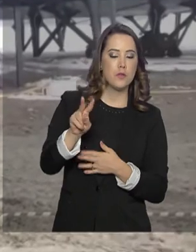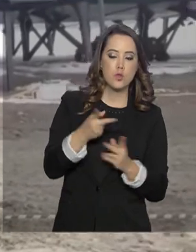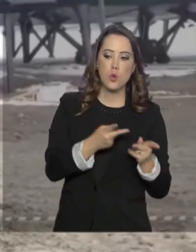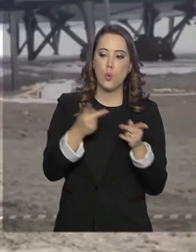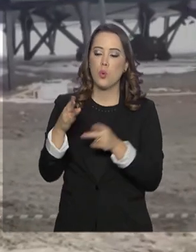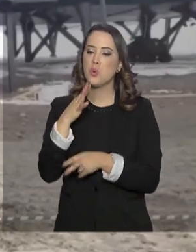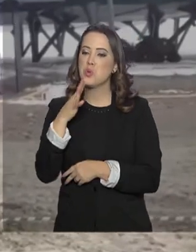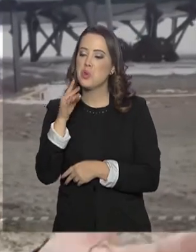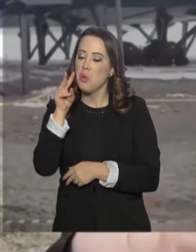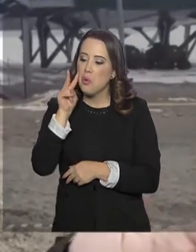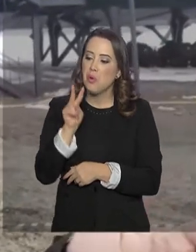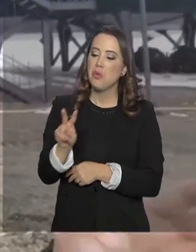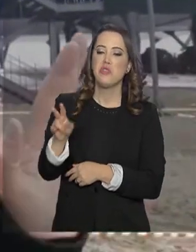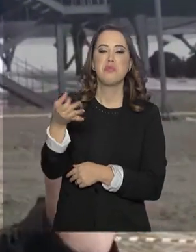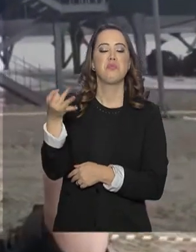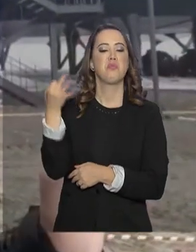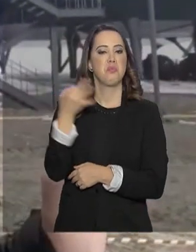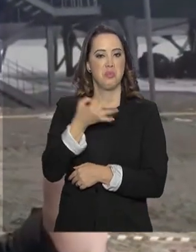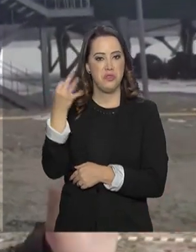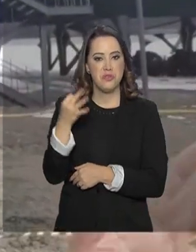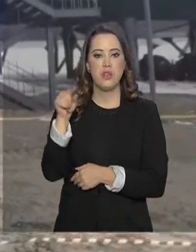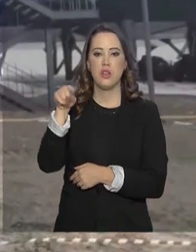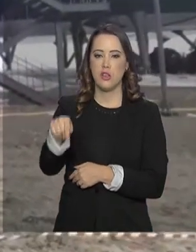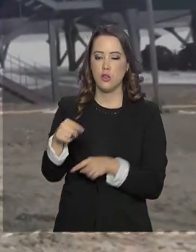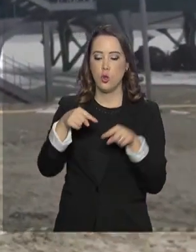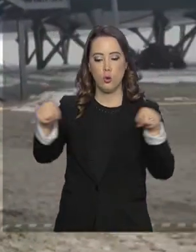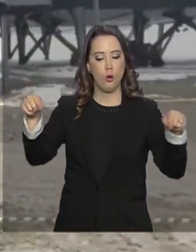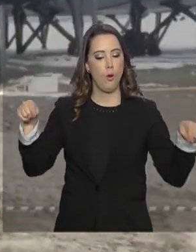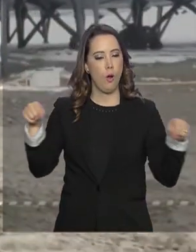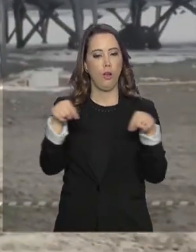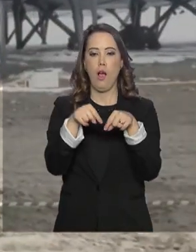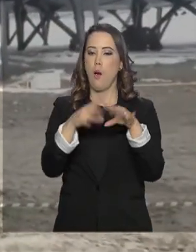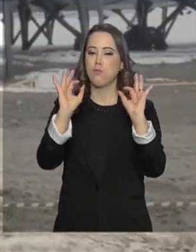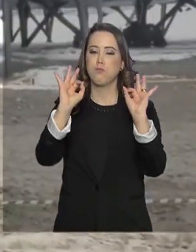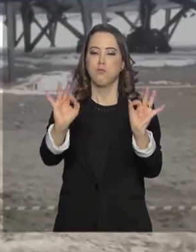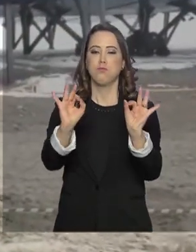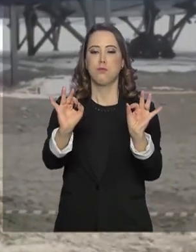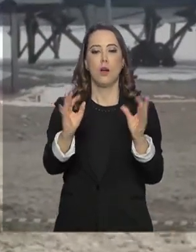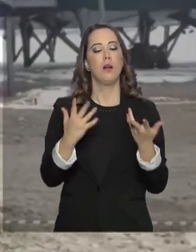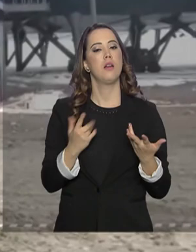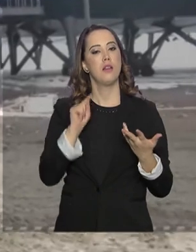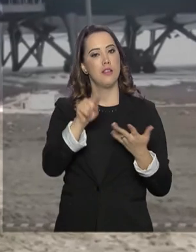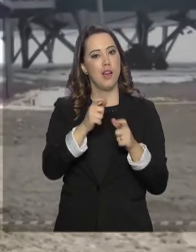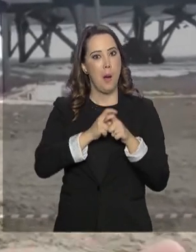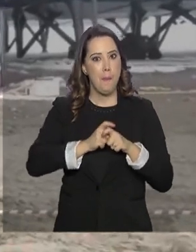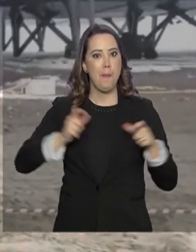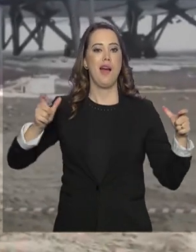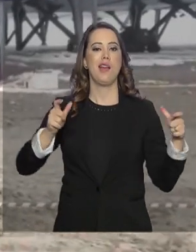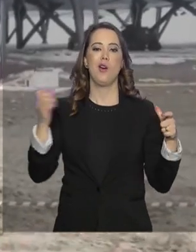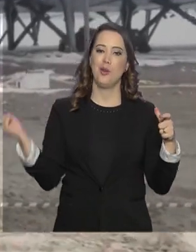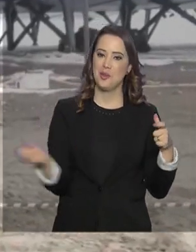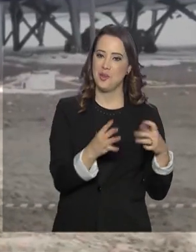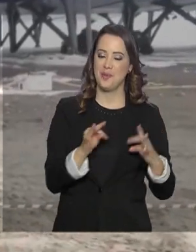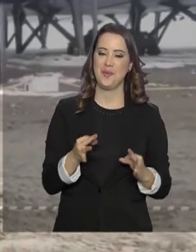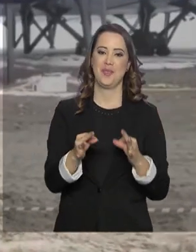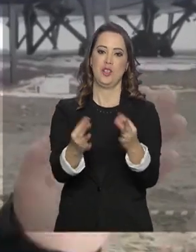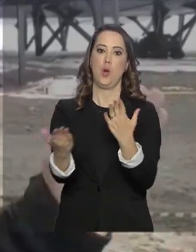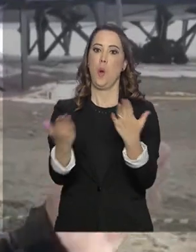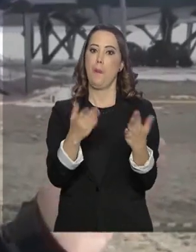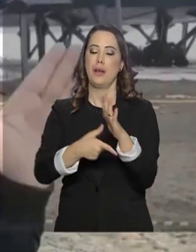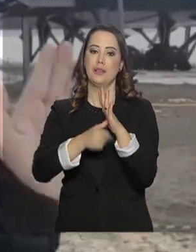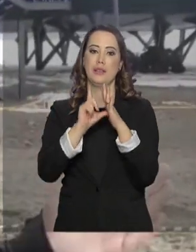e gostou do resultado que encontrou. A estação está realmente praticamente pronta. Ela vai ser bem maior e mais moderna do que a anterior.